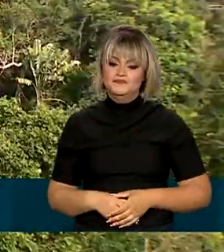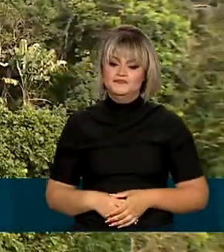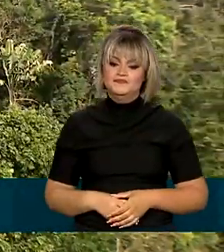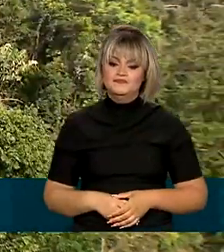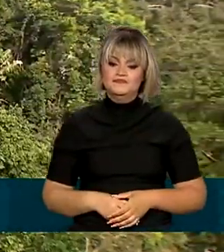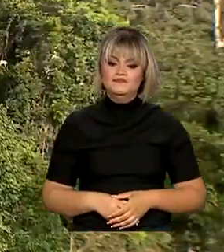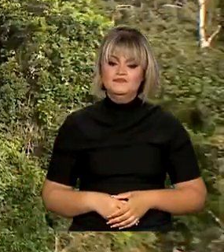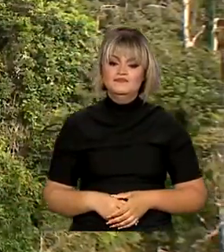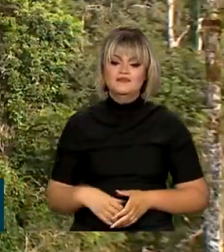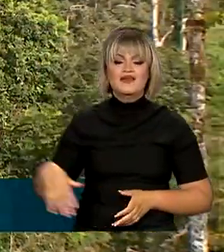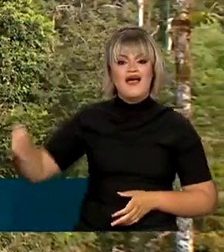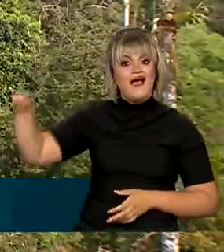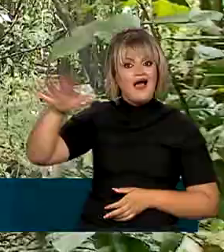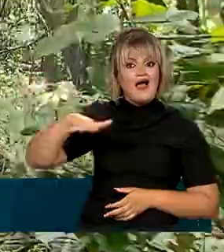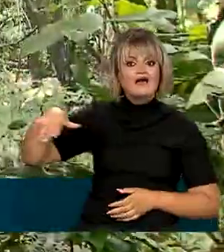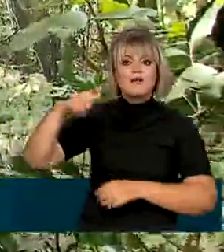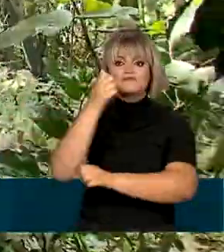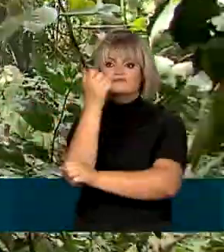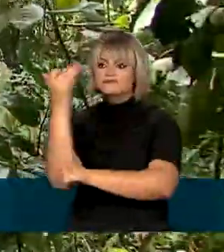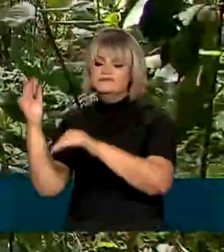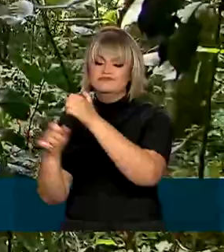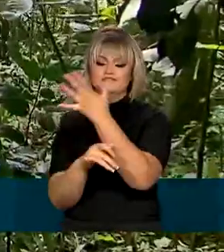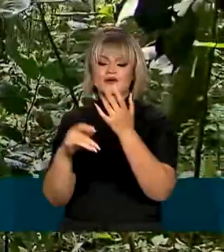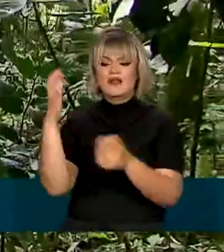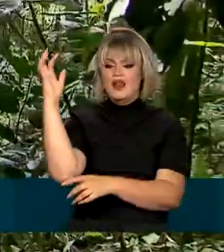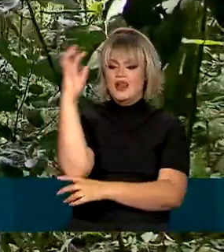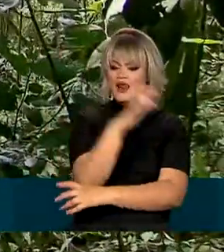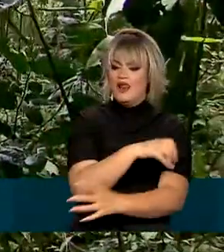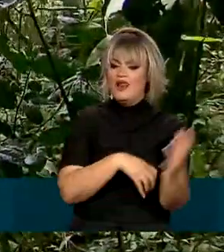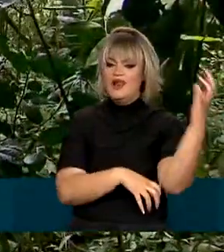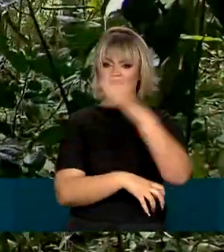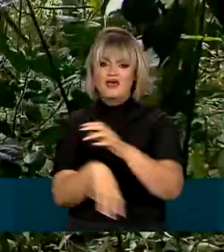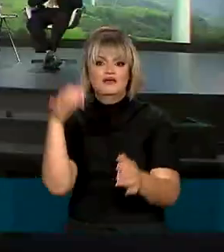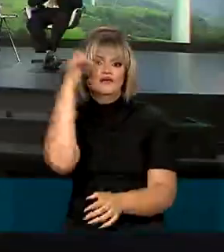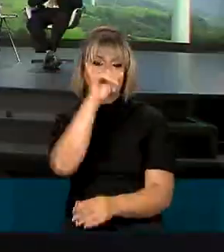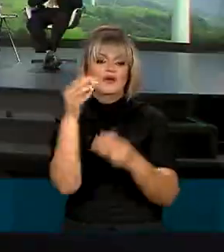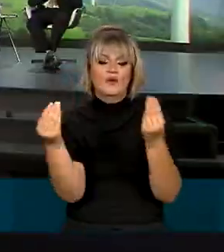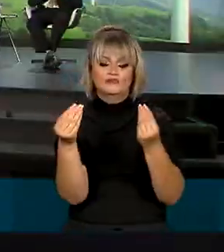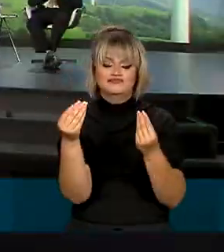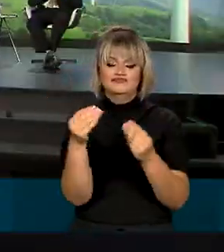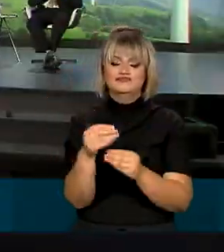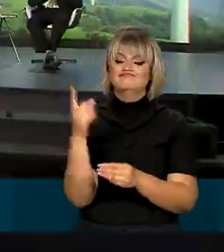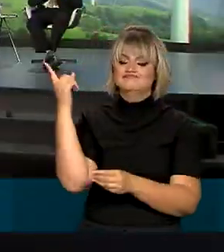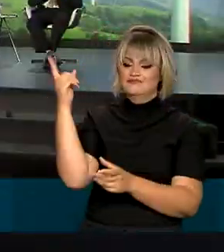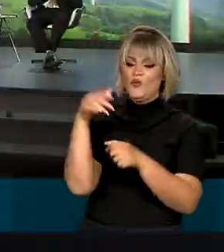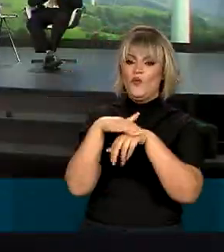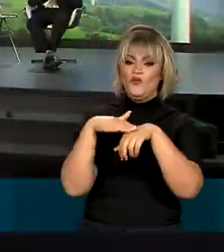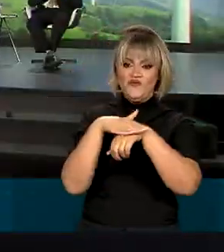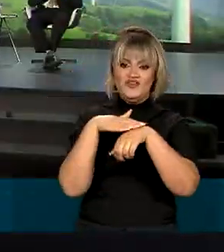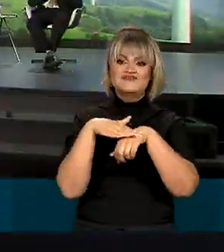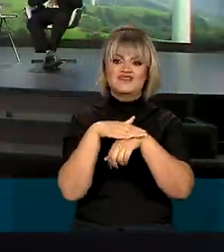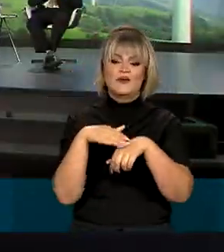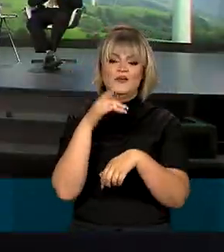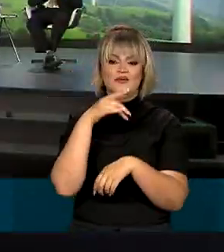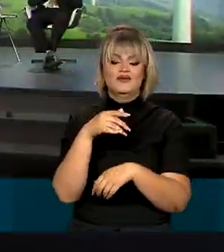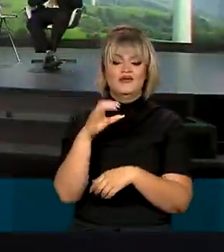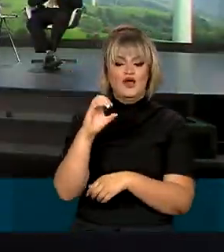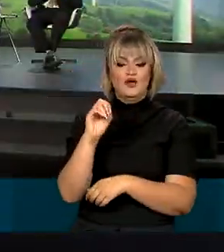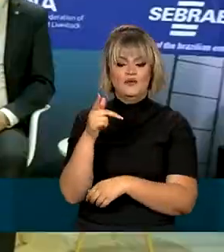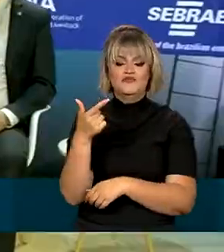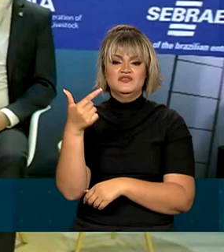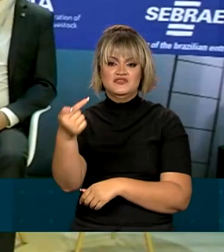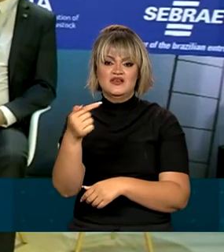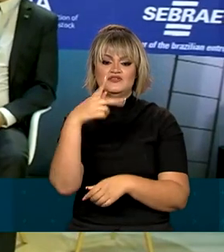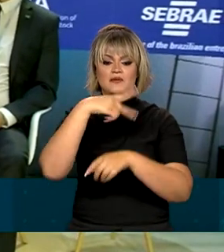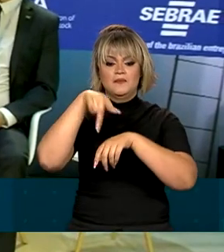Como aumentar a área verde e conter o desmatamento no Brasil? Temas debatidos no estande brasileiro da COP27,